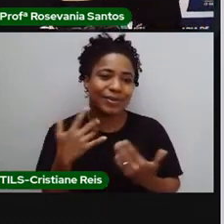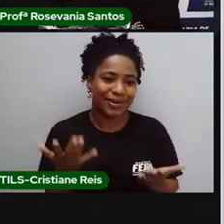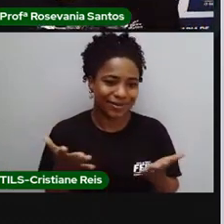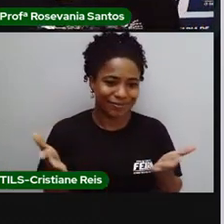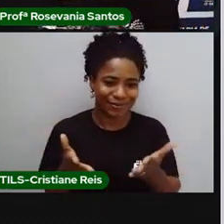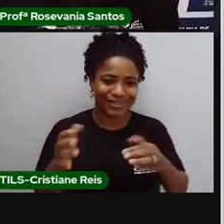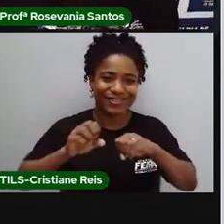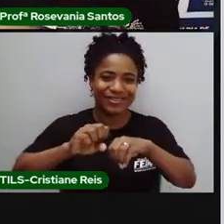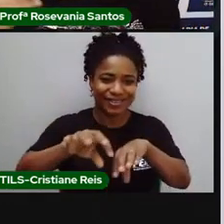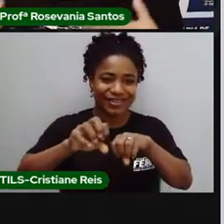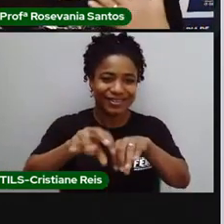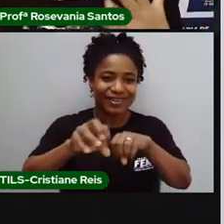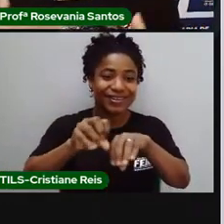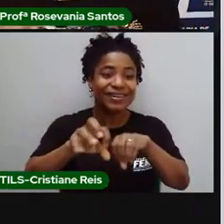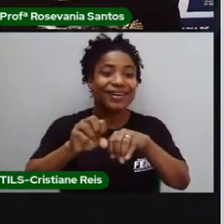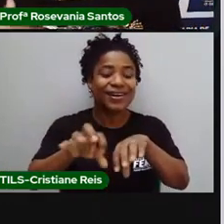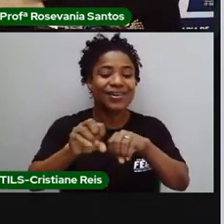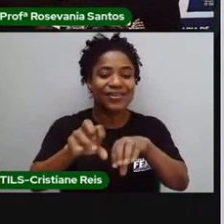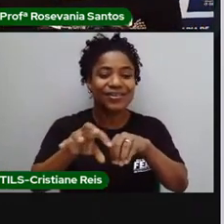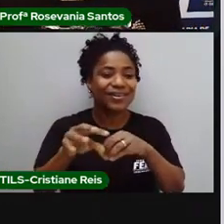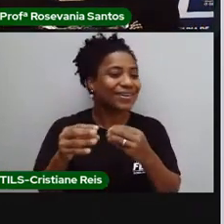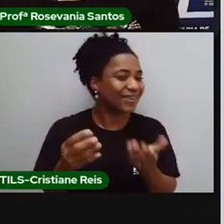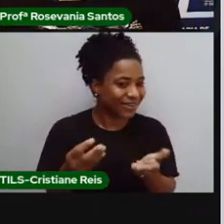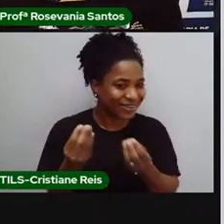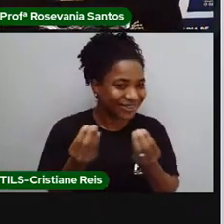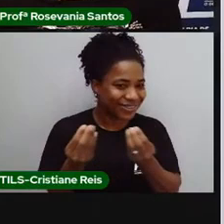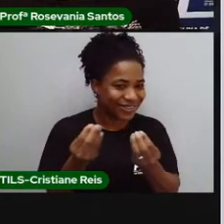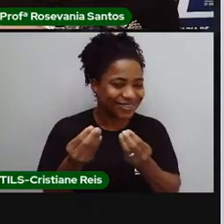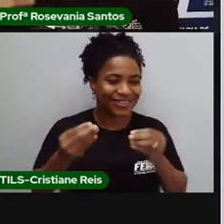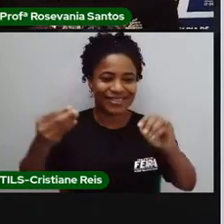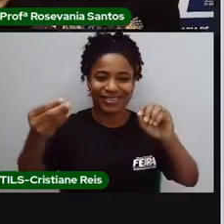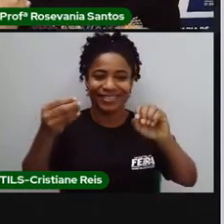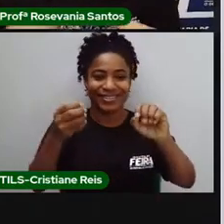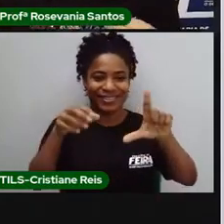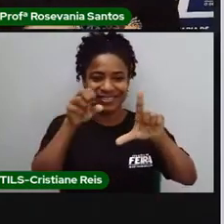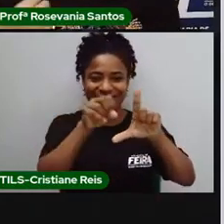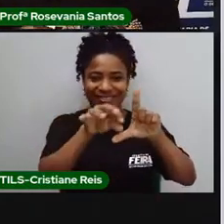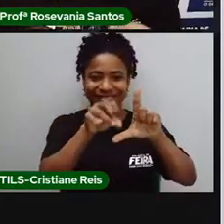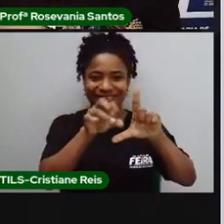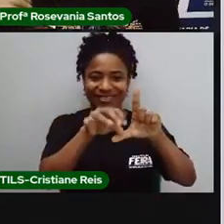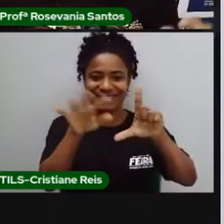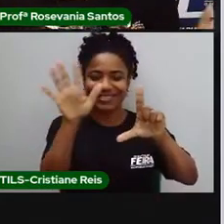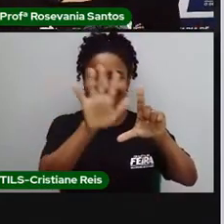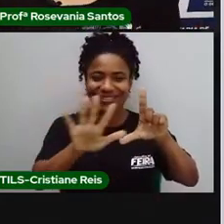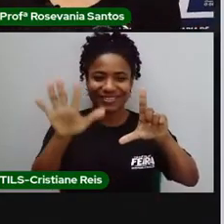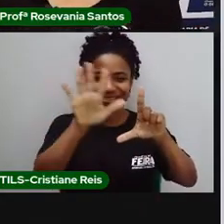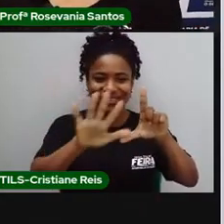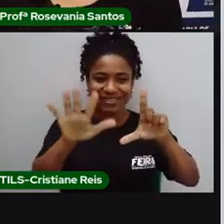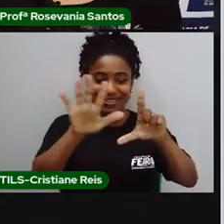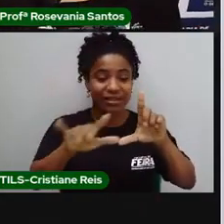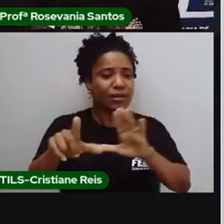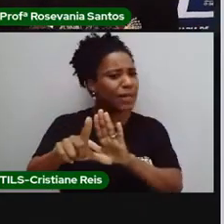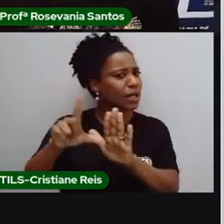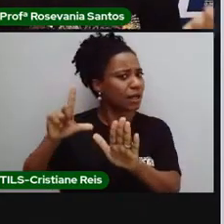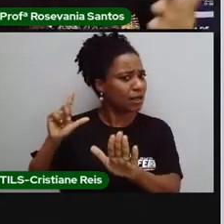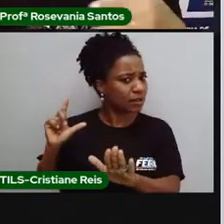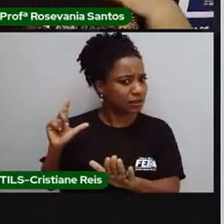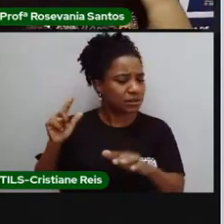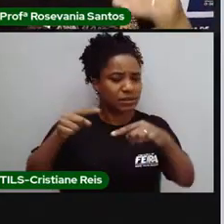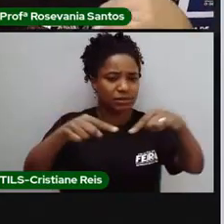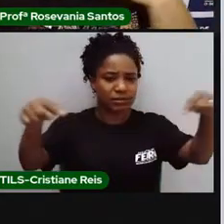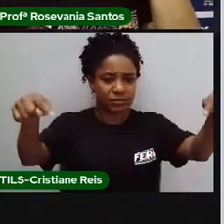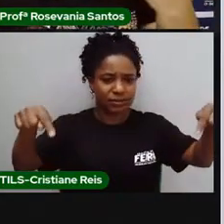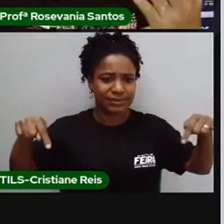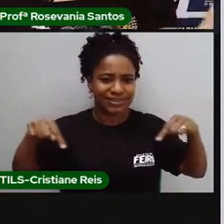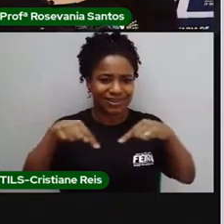aula agora, né, de uma forma totalmente diferente do que a gente tinha antes. Antes era eu, professor, e vocês lá na sala de aula. Agora, a